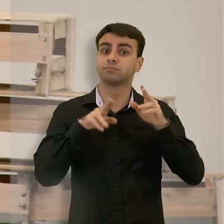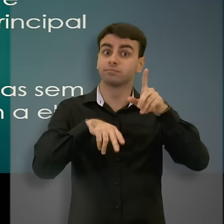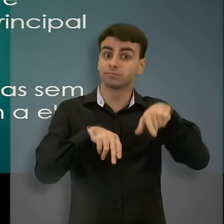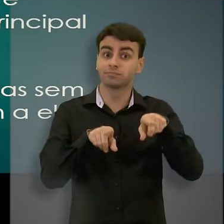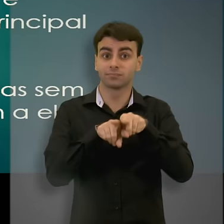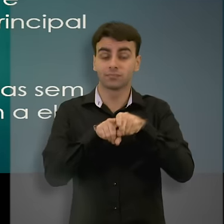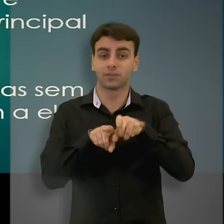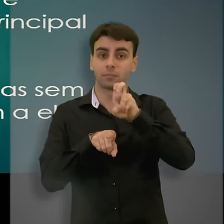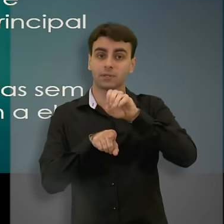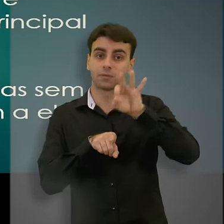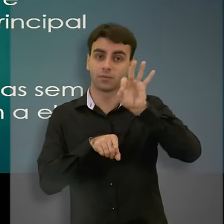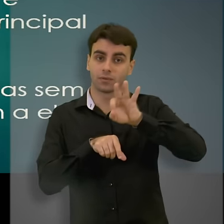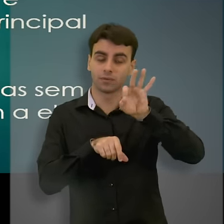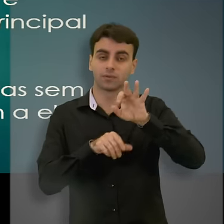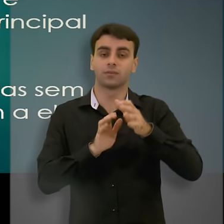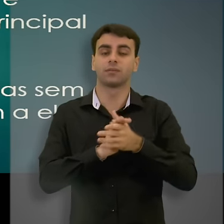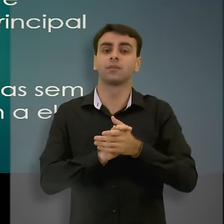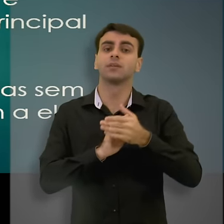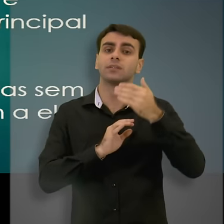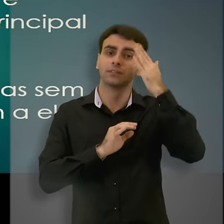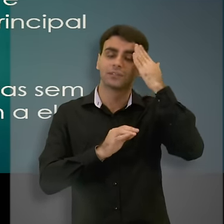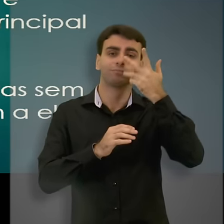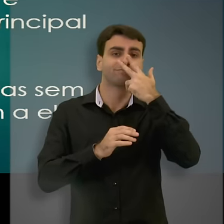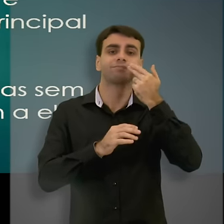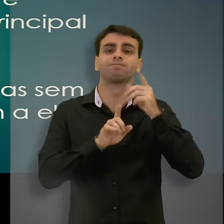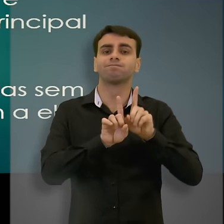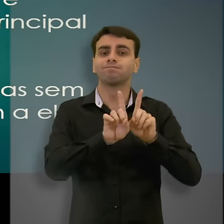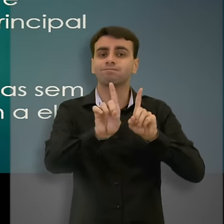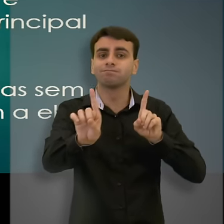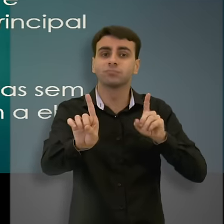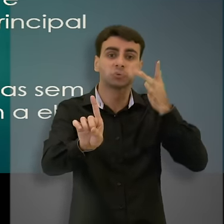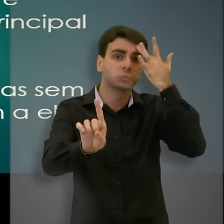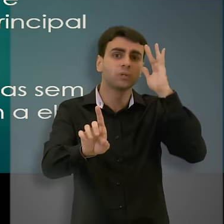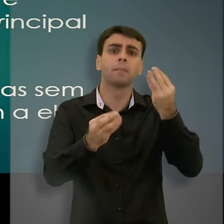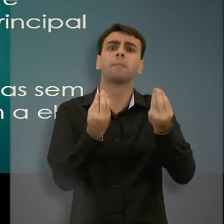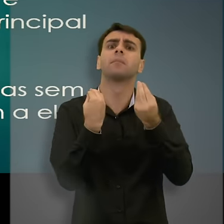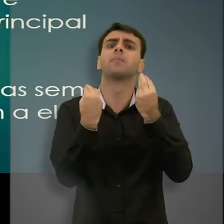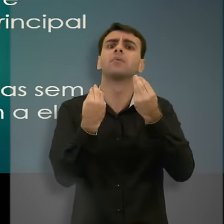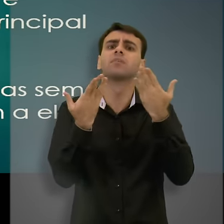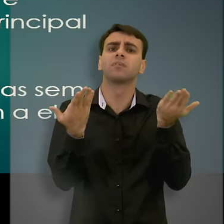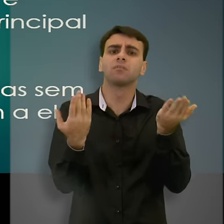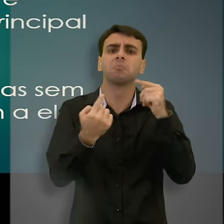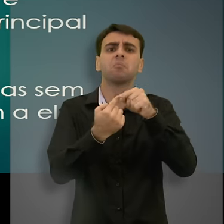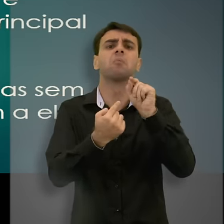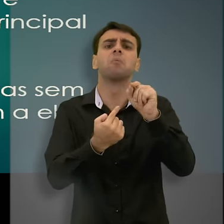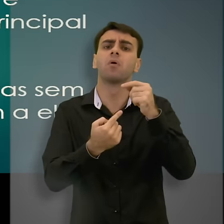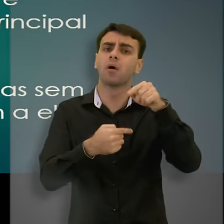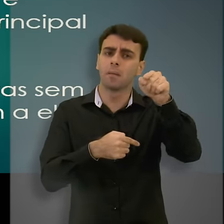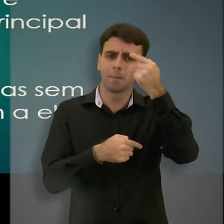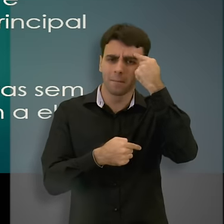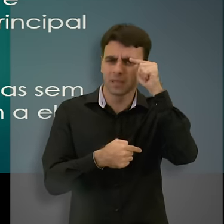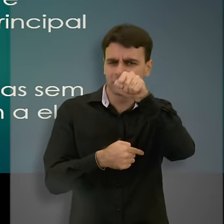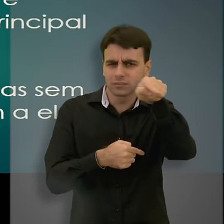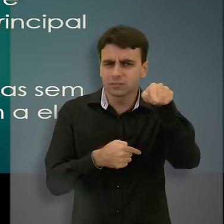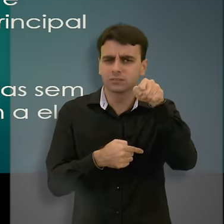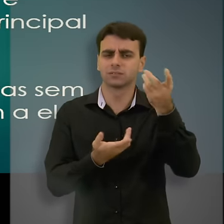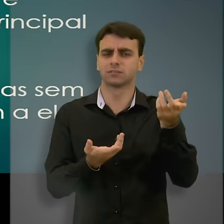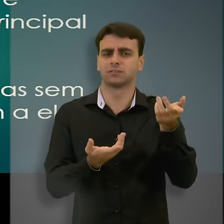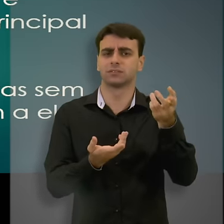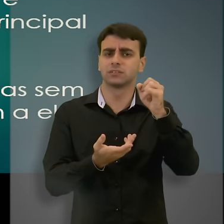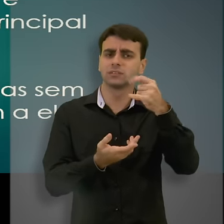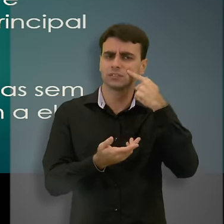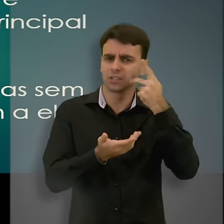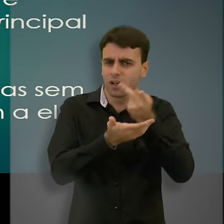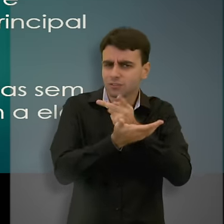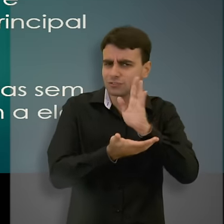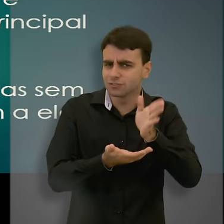50% dos pacientes saem das consultas sem entender o que os médicos disseram a eles. Pensem em vocês como pacientes se